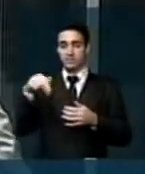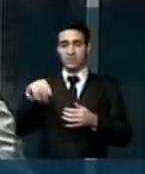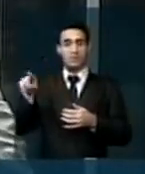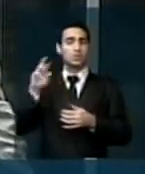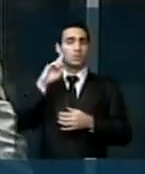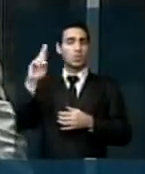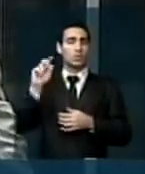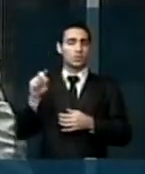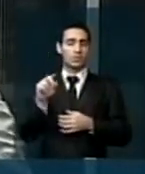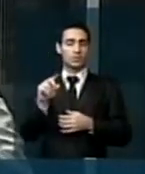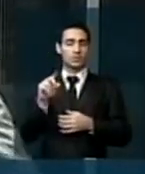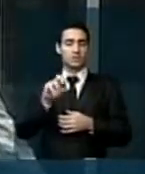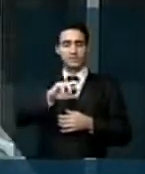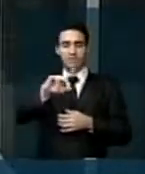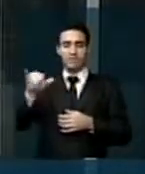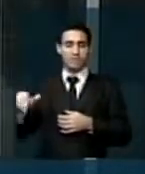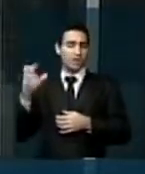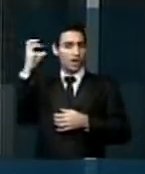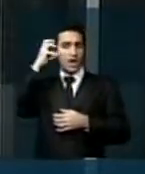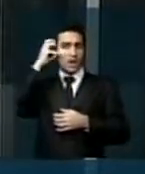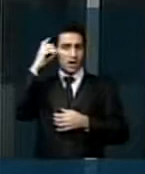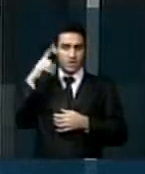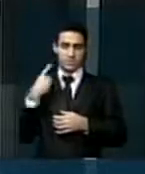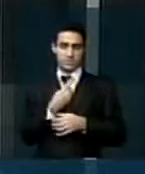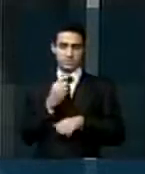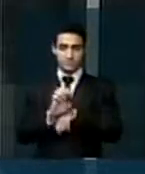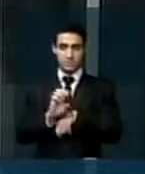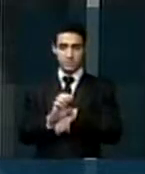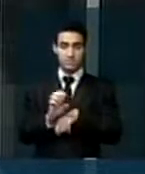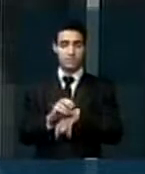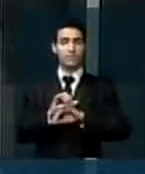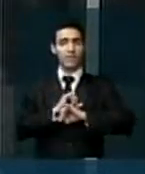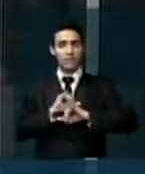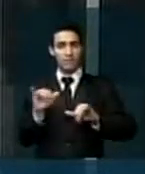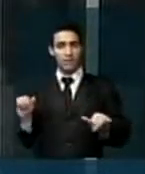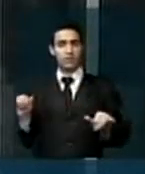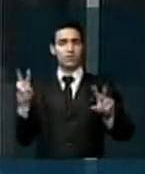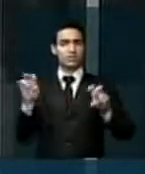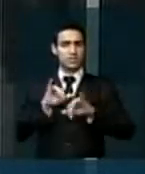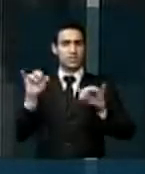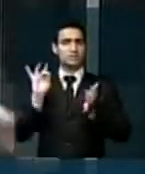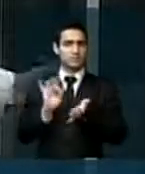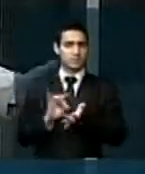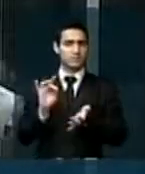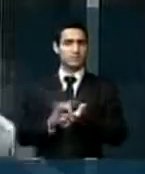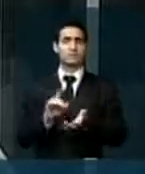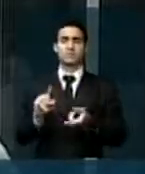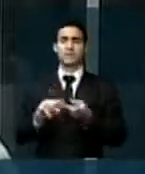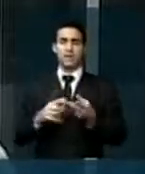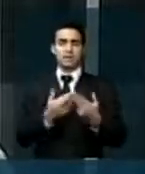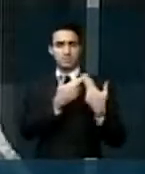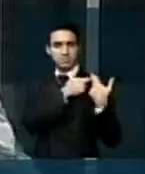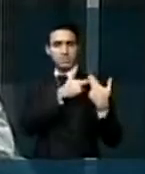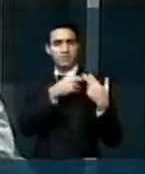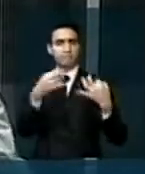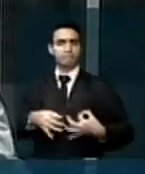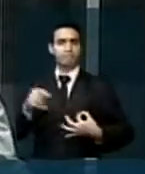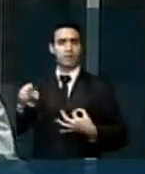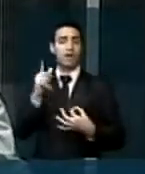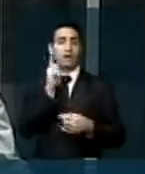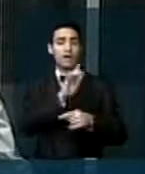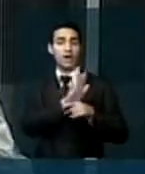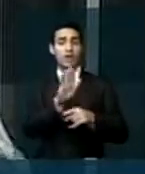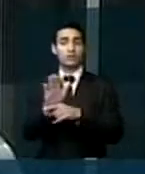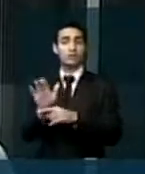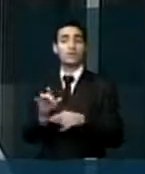rede de comunicação de várias emissoras de rádio no nosso estado, que leva a notícia verdadeira, com muita credibilidade, com muita responsabilidade, ajudando